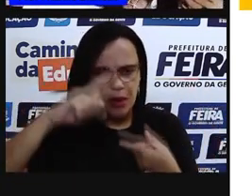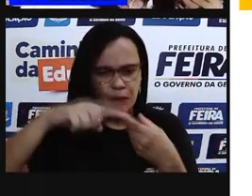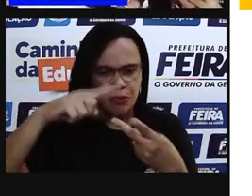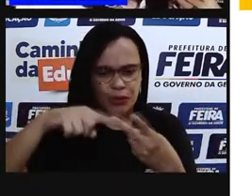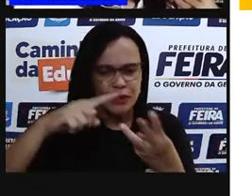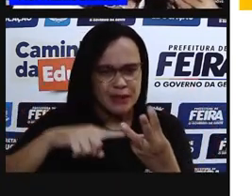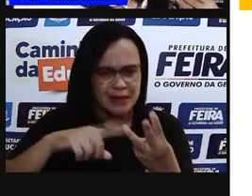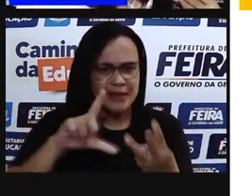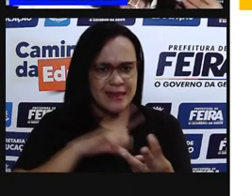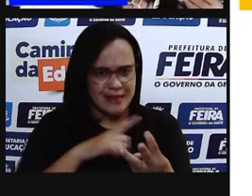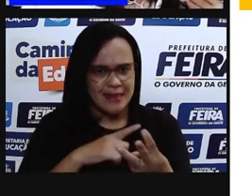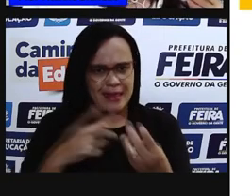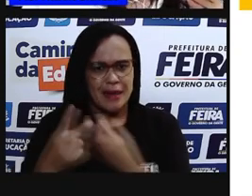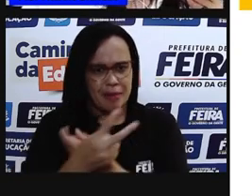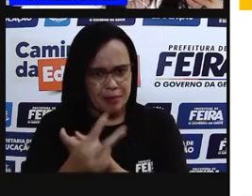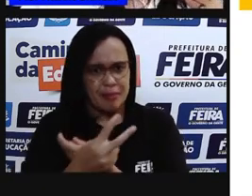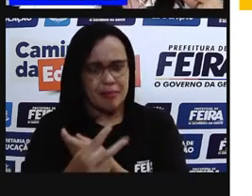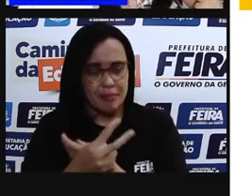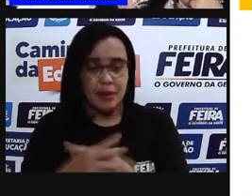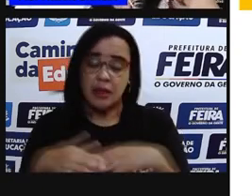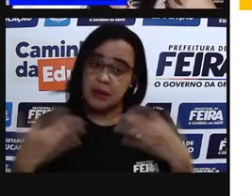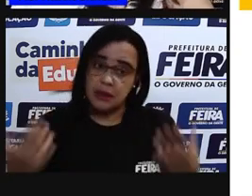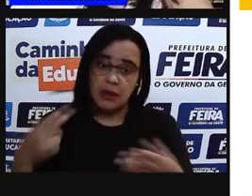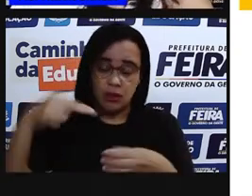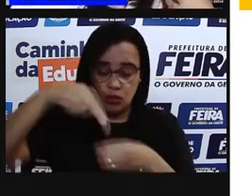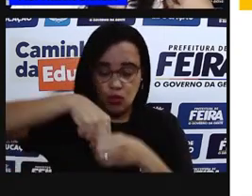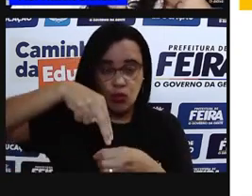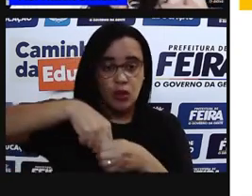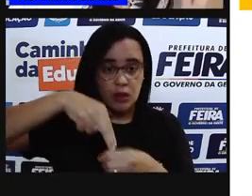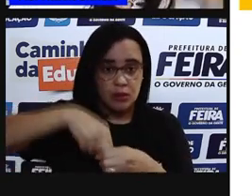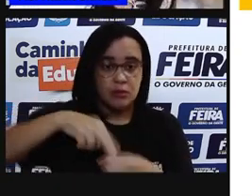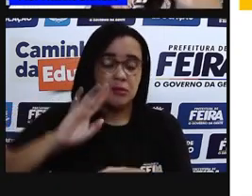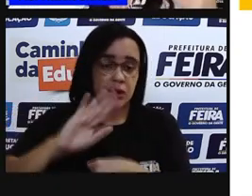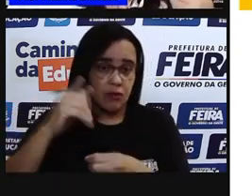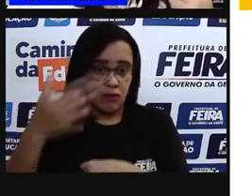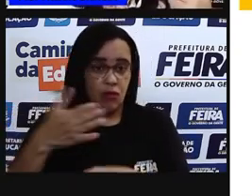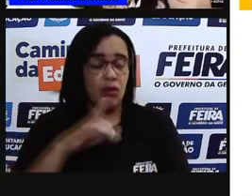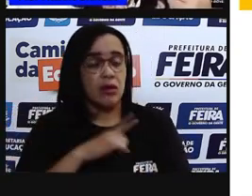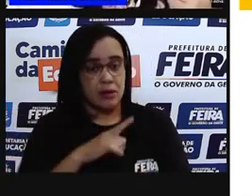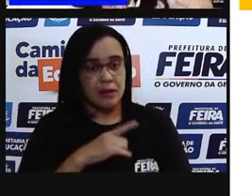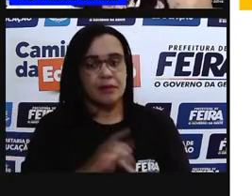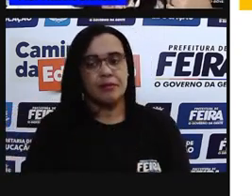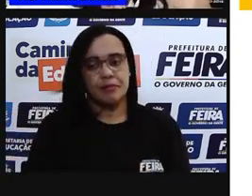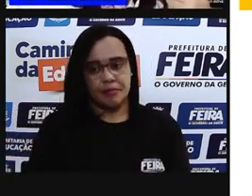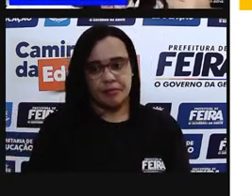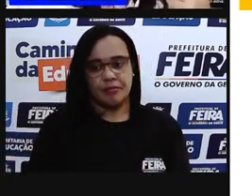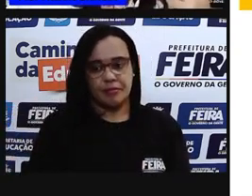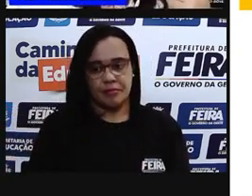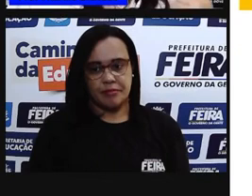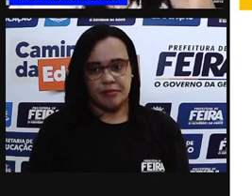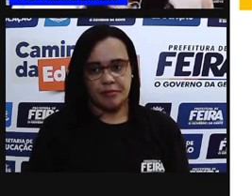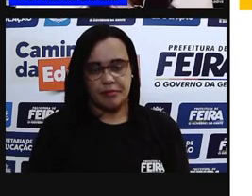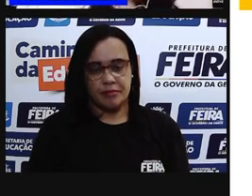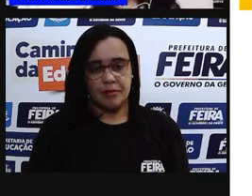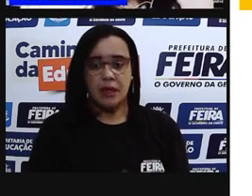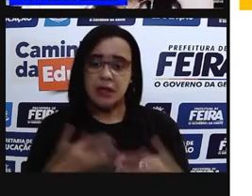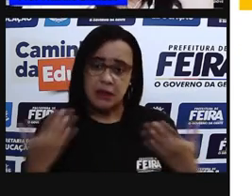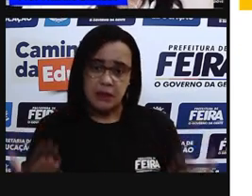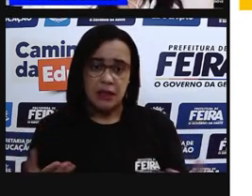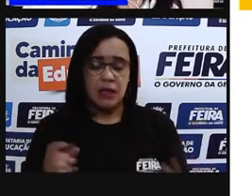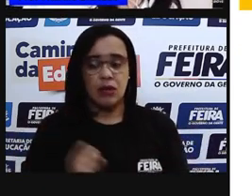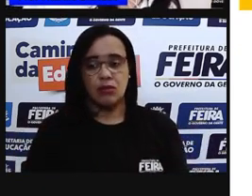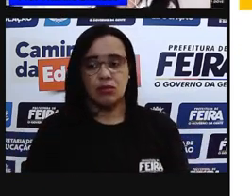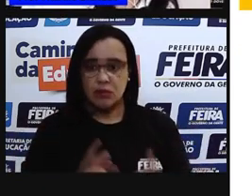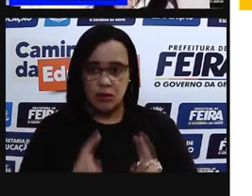elas não têm núcleo, elas vão ser chamadas de frocariontes. Tranquilo até aqui? Tudo tranquilo? Vamos